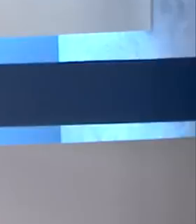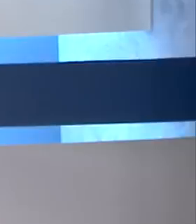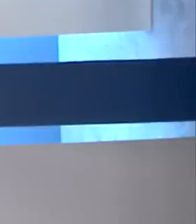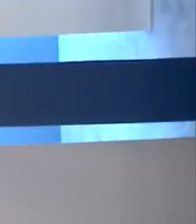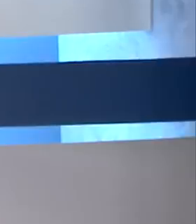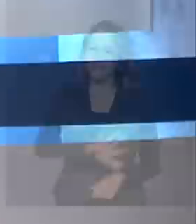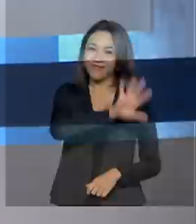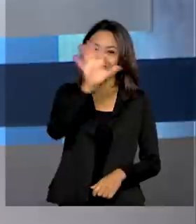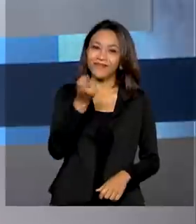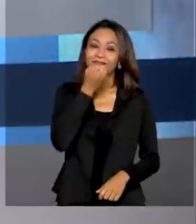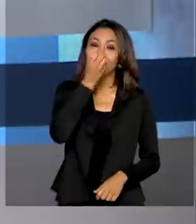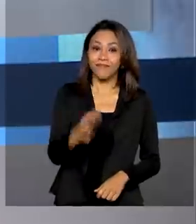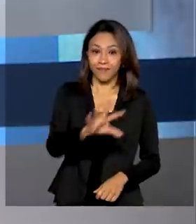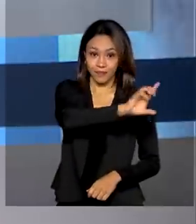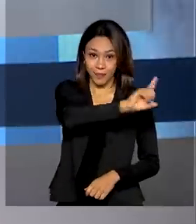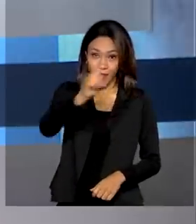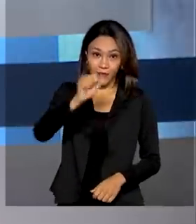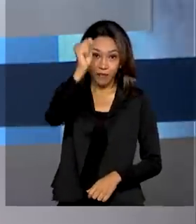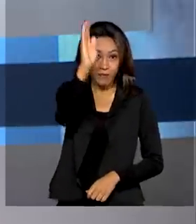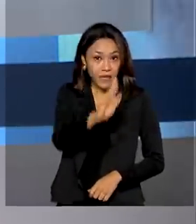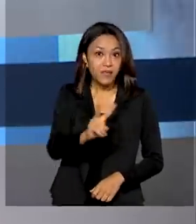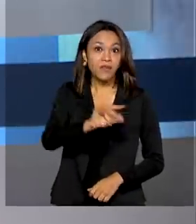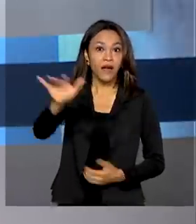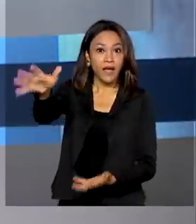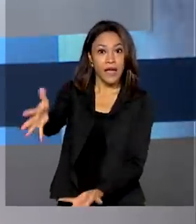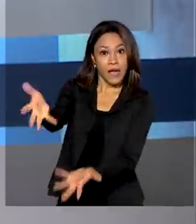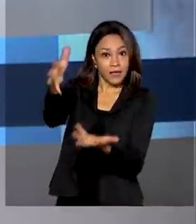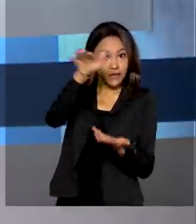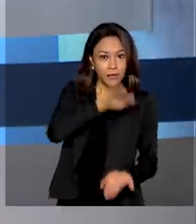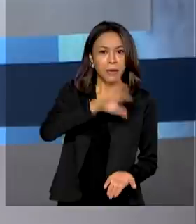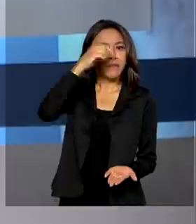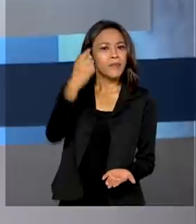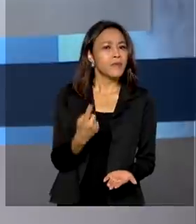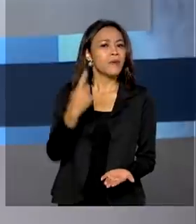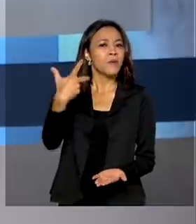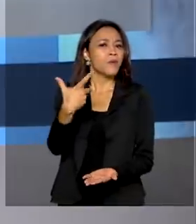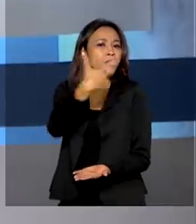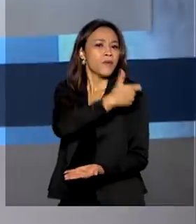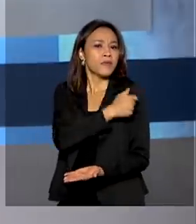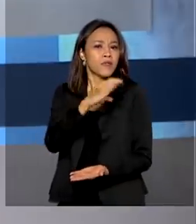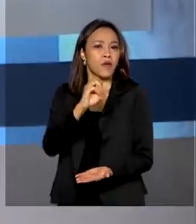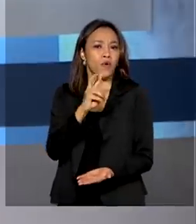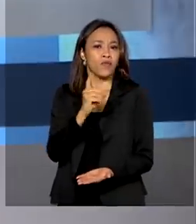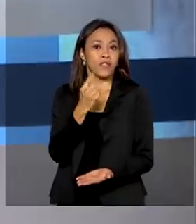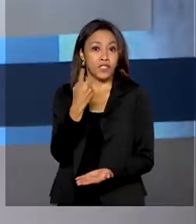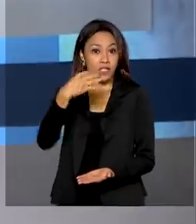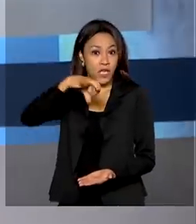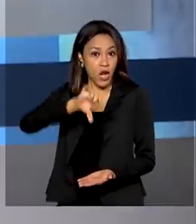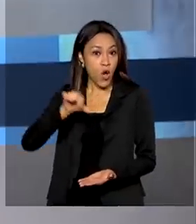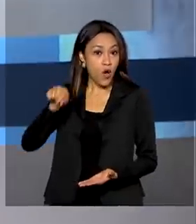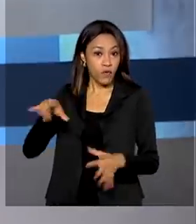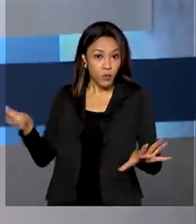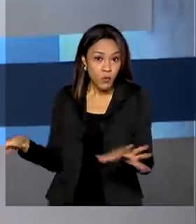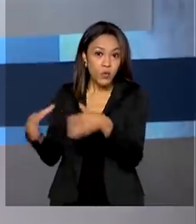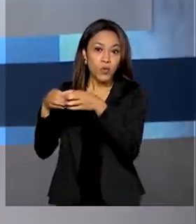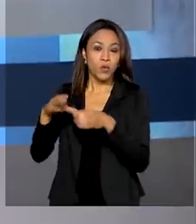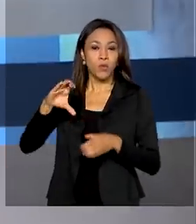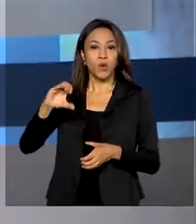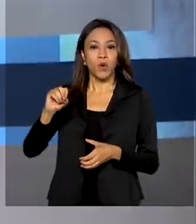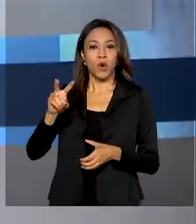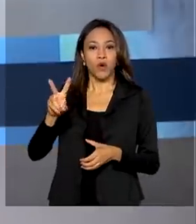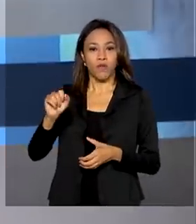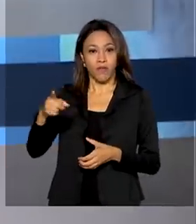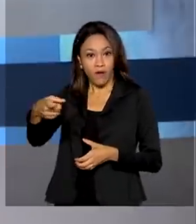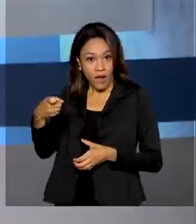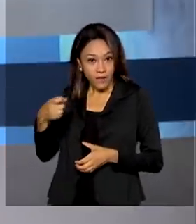Olá, bom dia! Brasil vai receber primeira remessa de vacinas contra a Covid-19 do consórcio Covax Facility